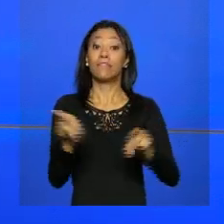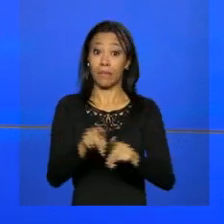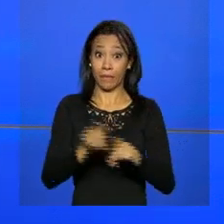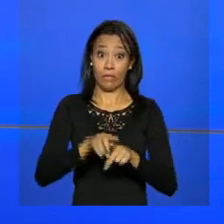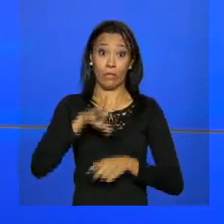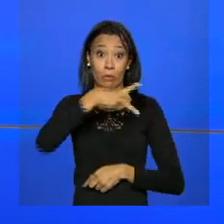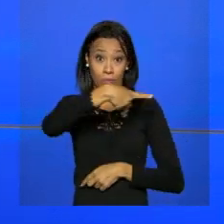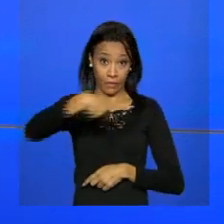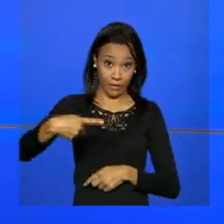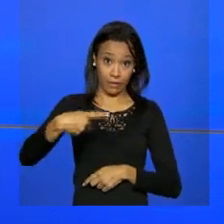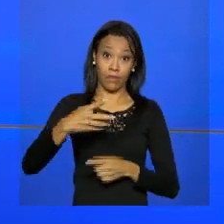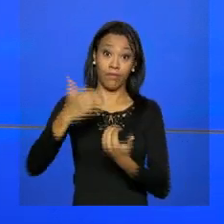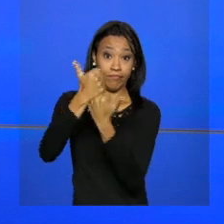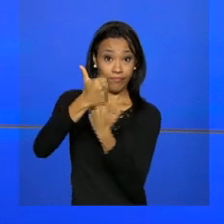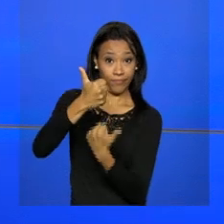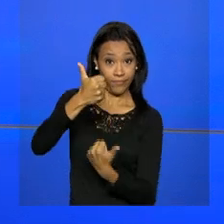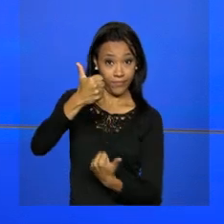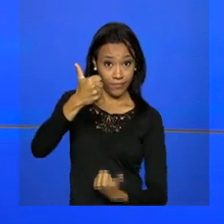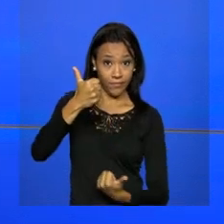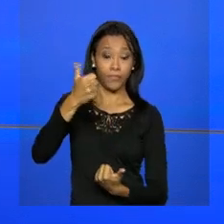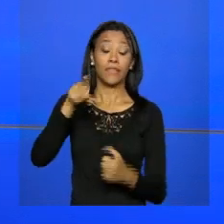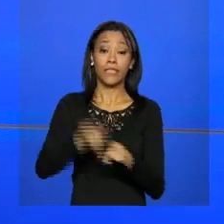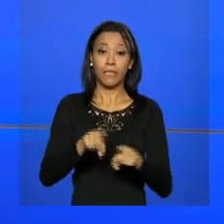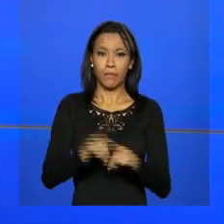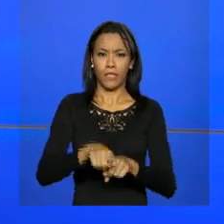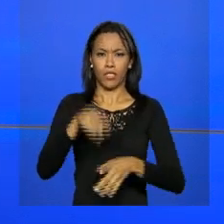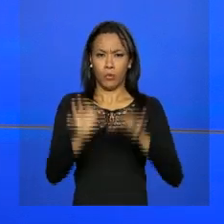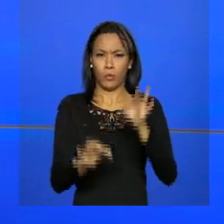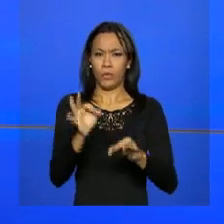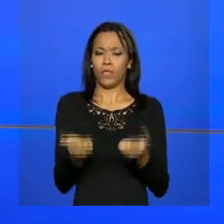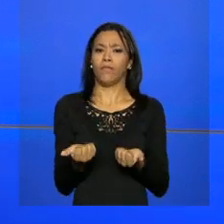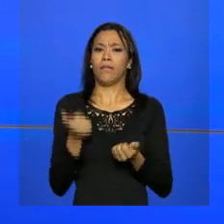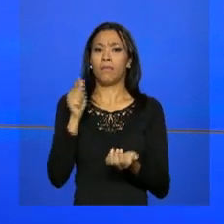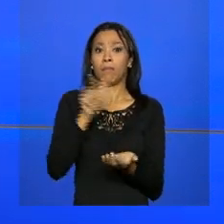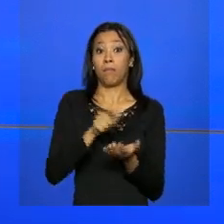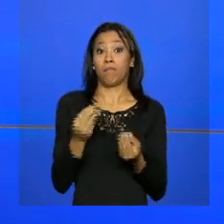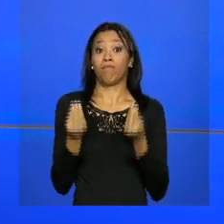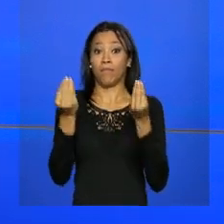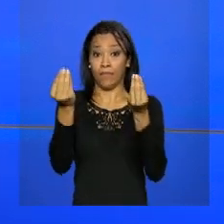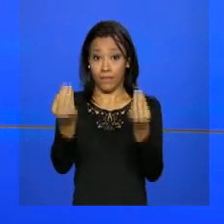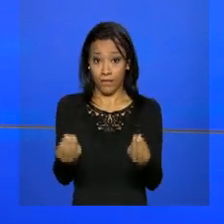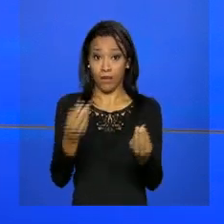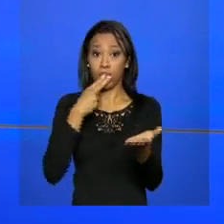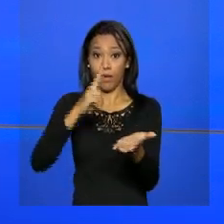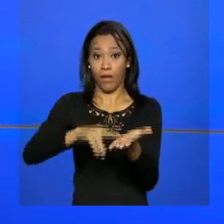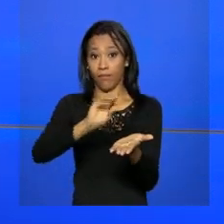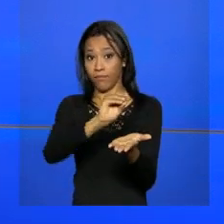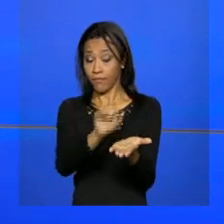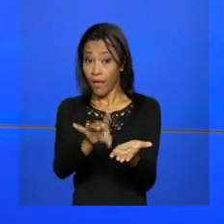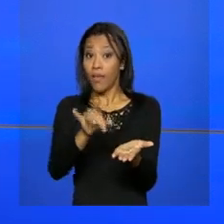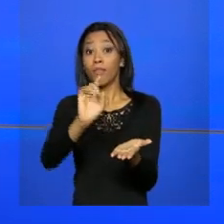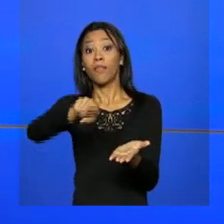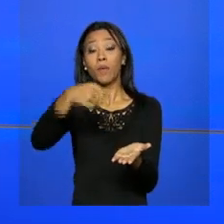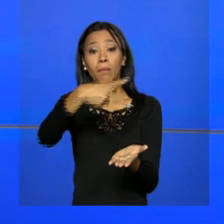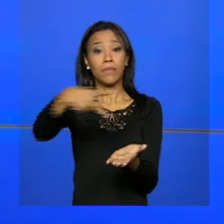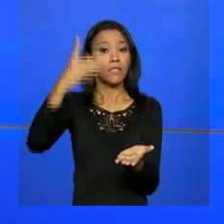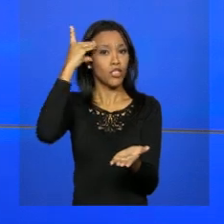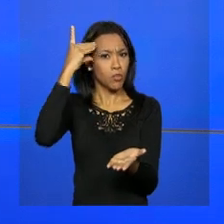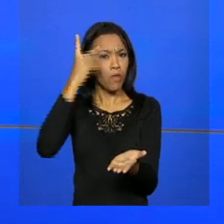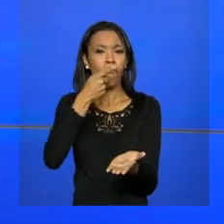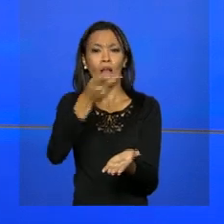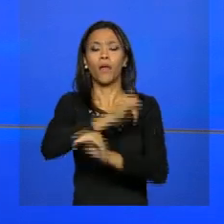chefes dos poderes executivo e judiciário, que vão entregar as mensagens de cada poder. A presidenta Dilma deverá sinalizar à